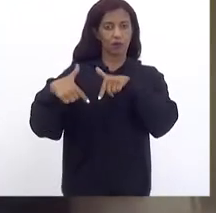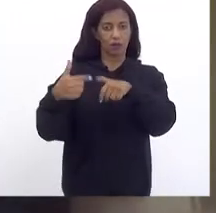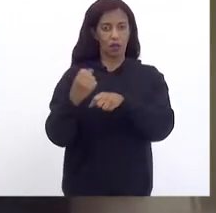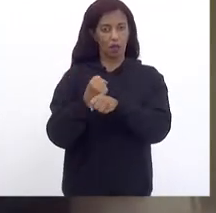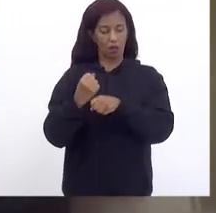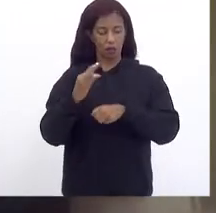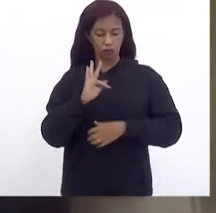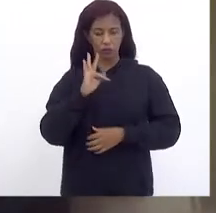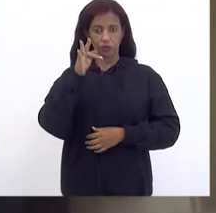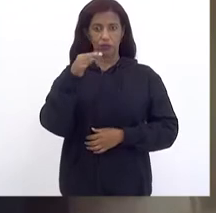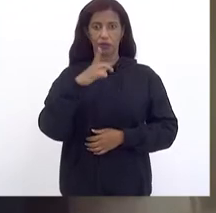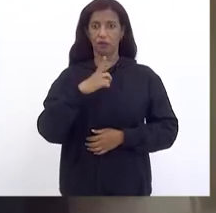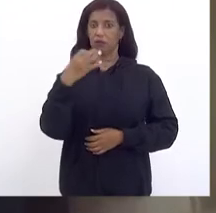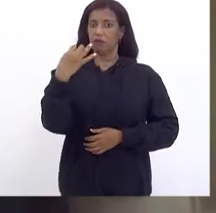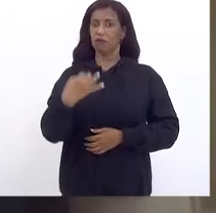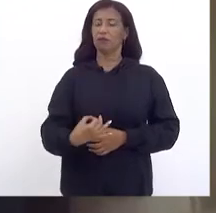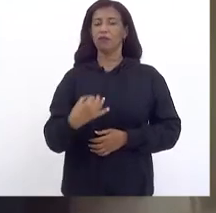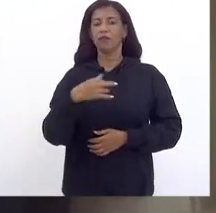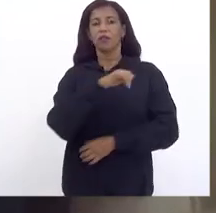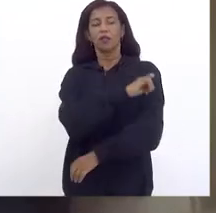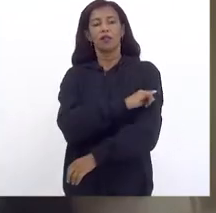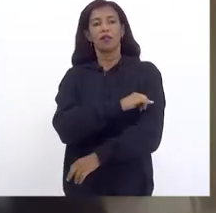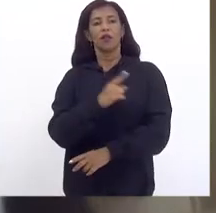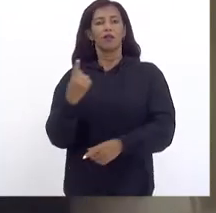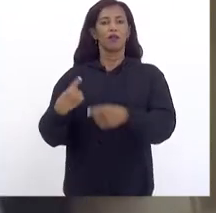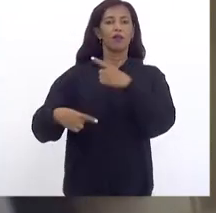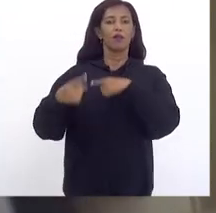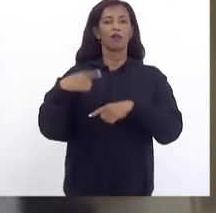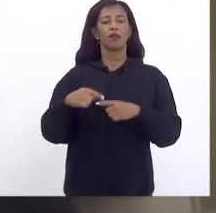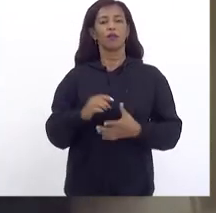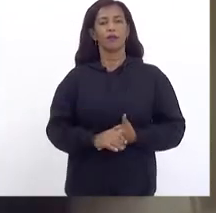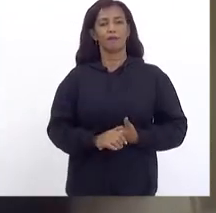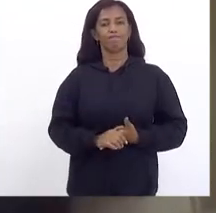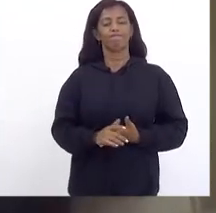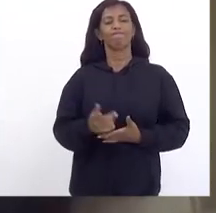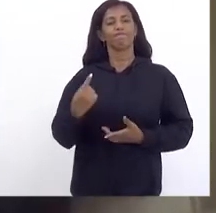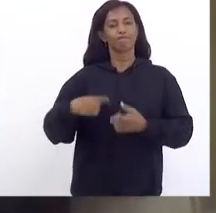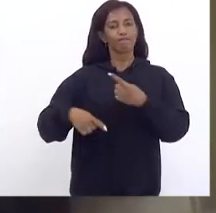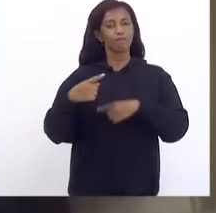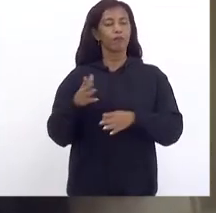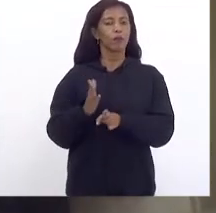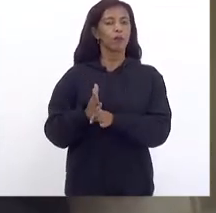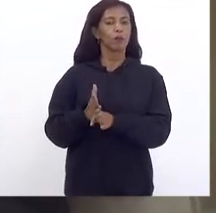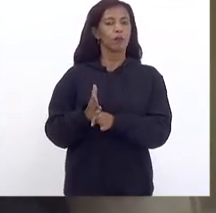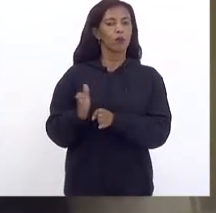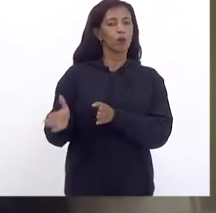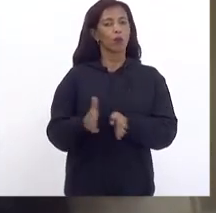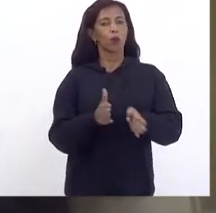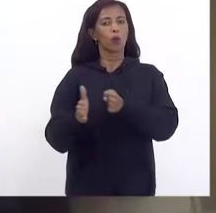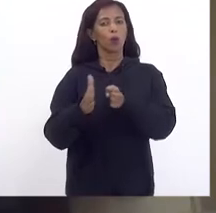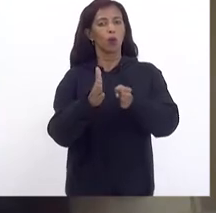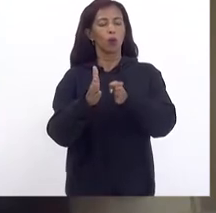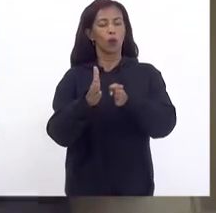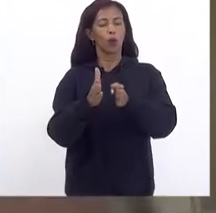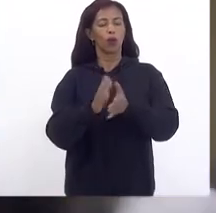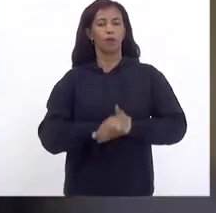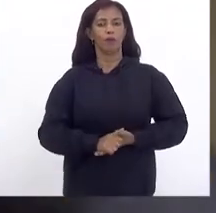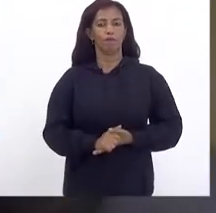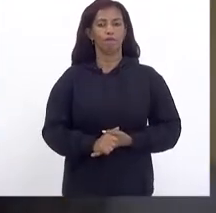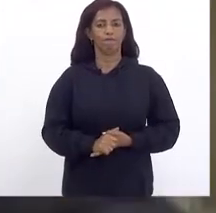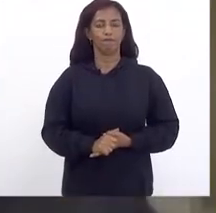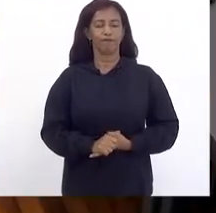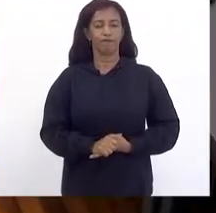Eu tenho certeza Que o Rio de Janeiro Vai retomar O caminho Do qual ele Jamais deveria ter saído